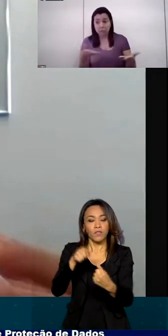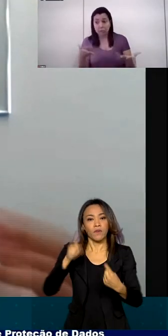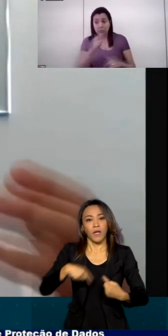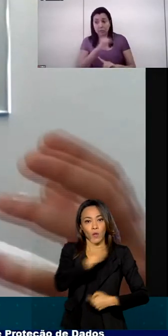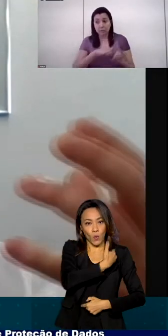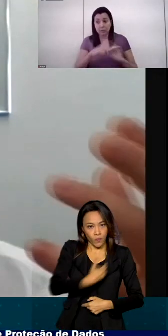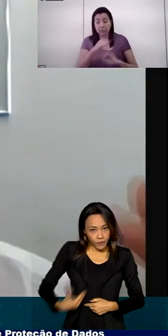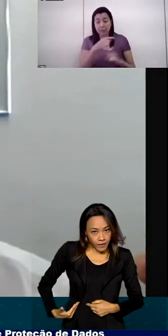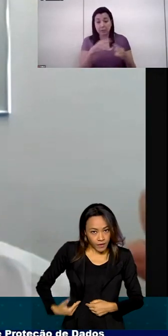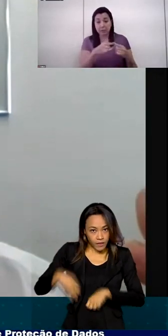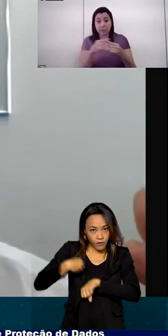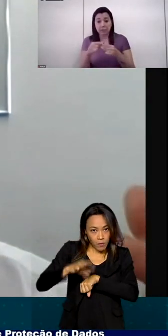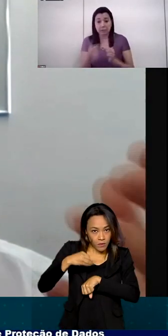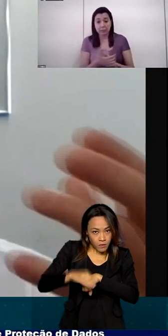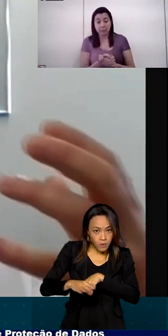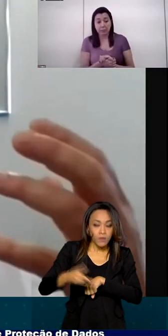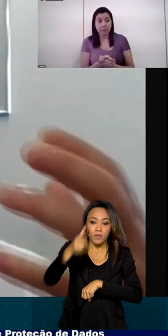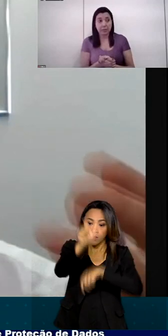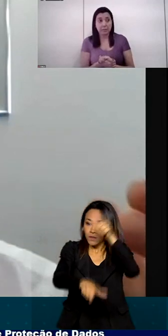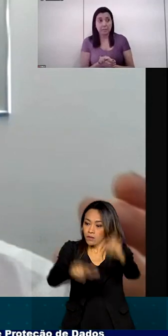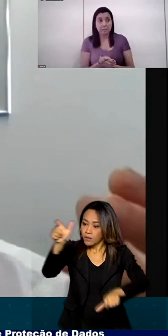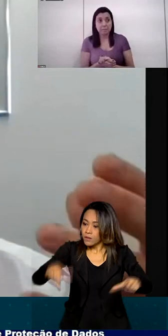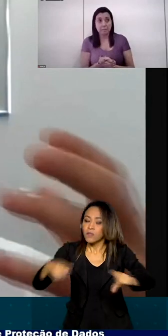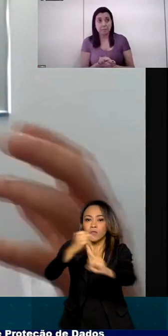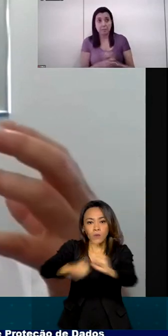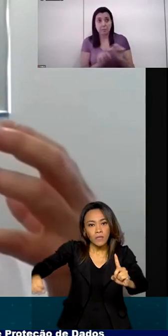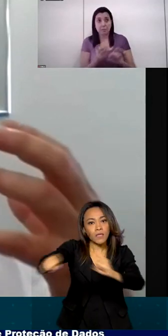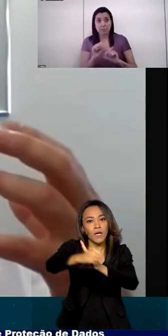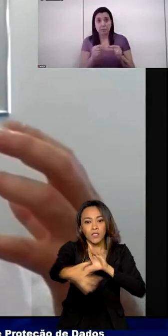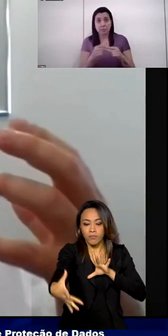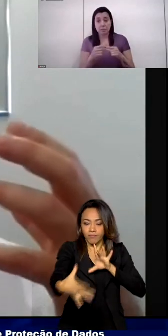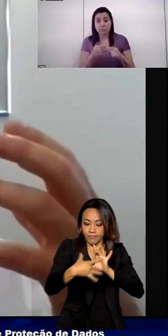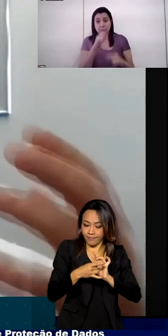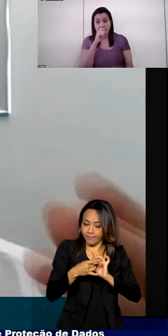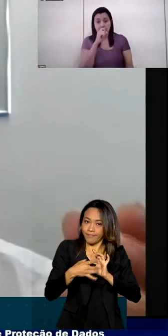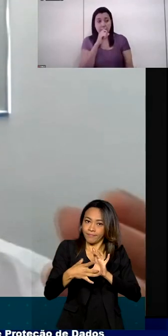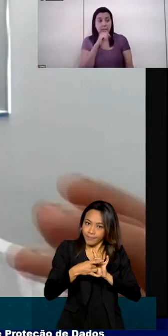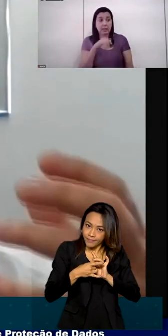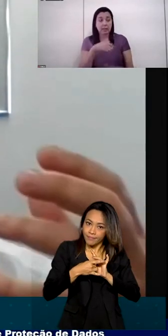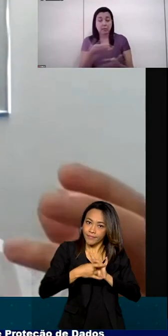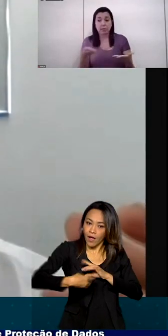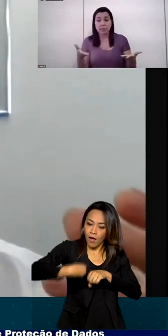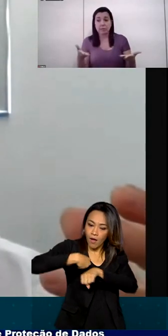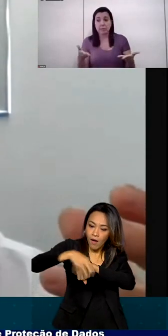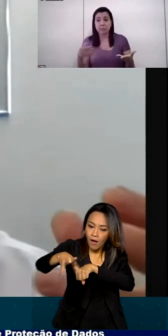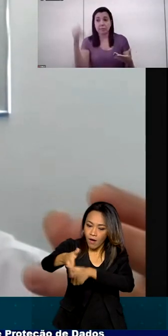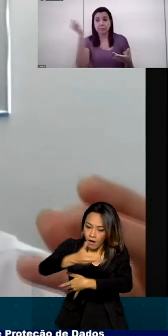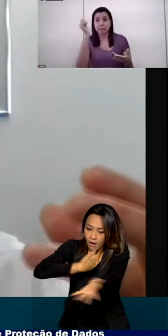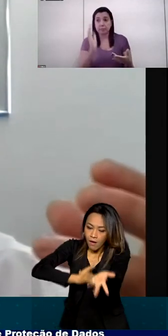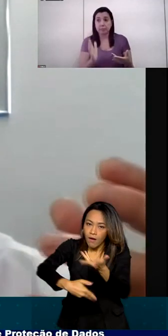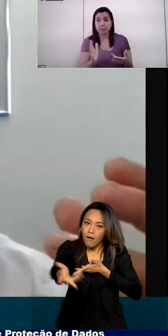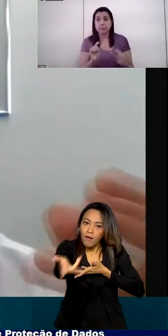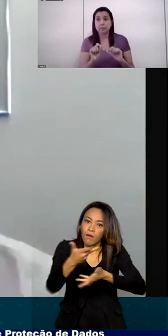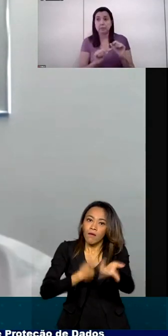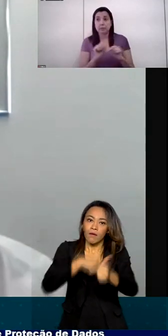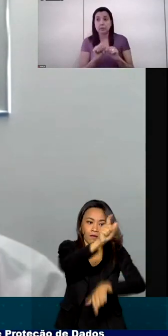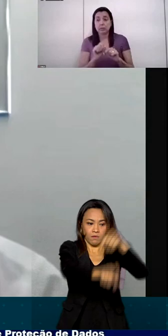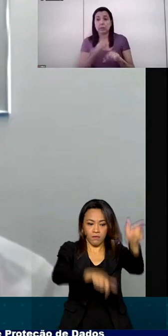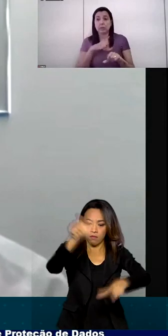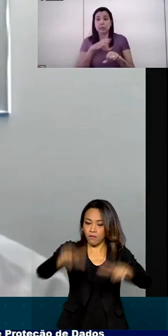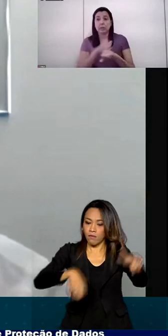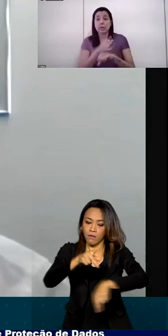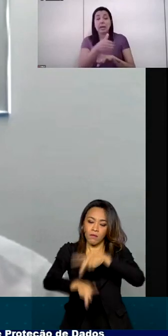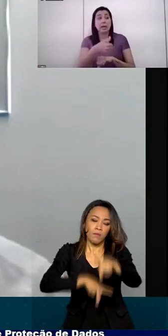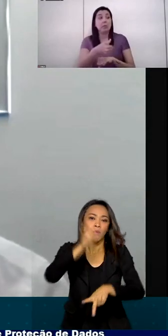O nosso objetivo é que os cidadãos, eles tenham, que os brasileiros tenham um acesso a